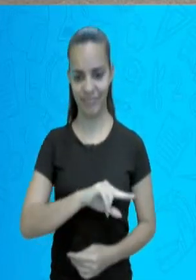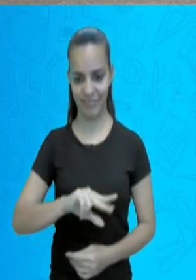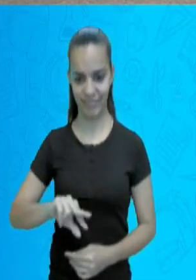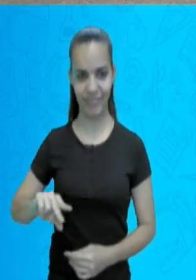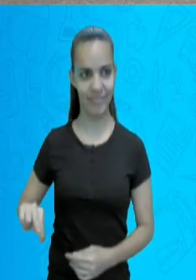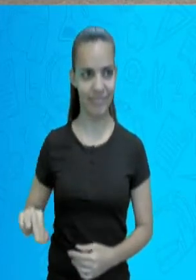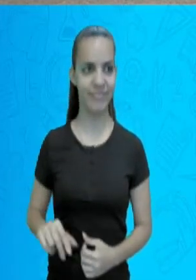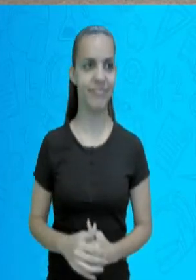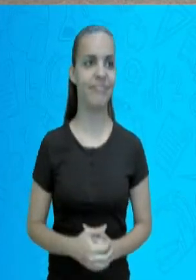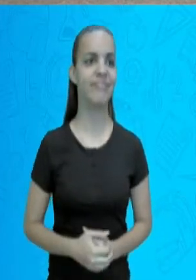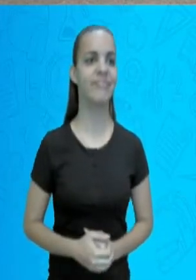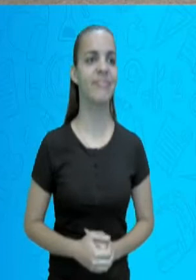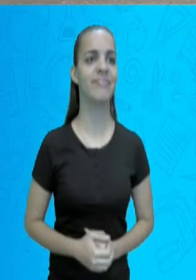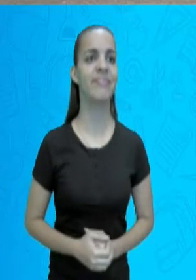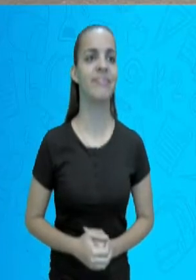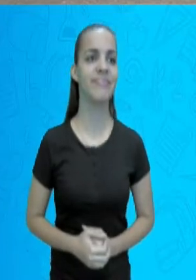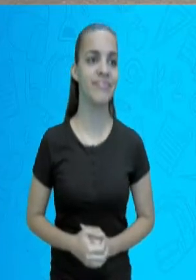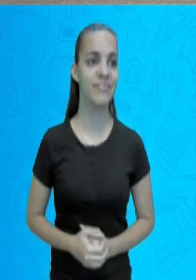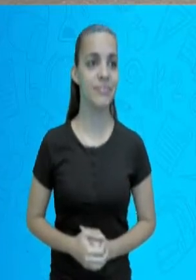isso?